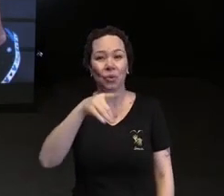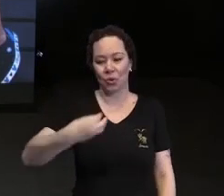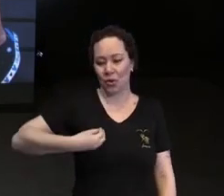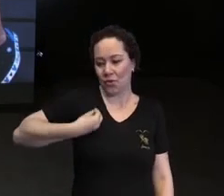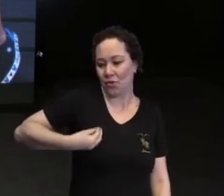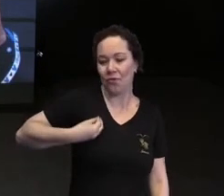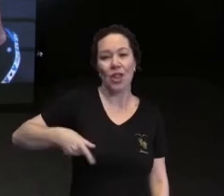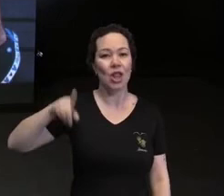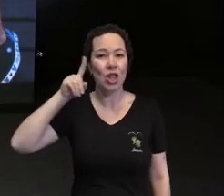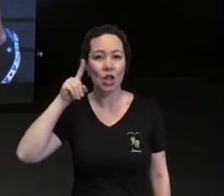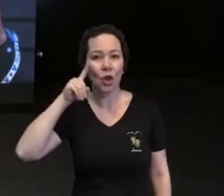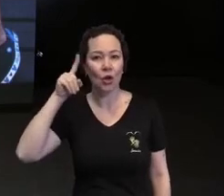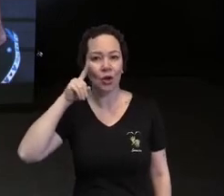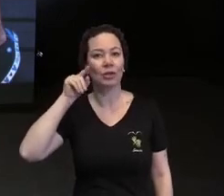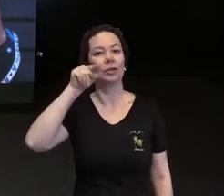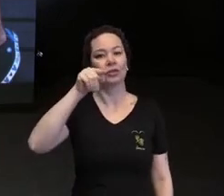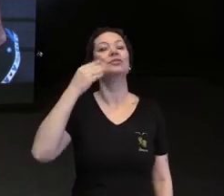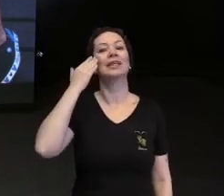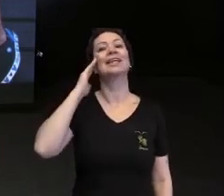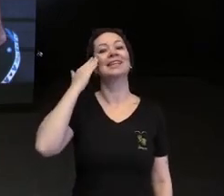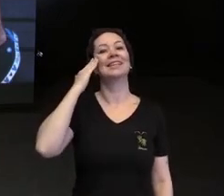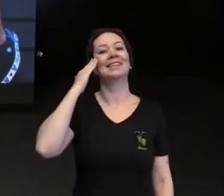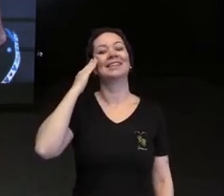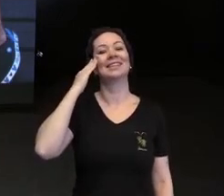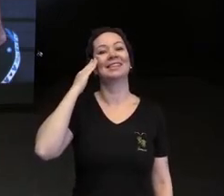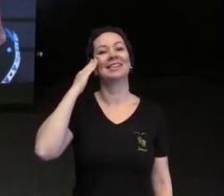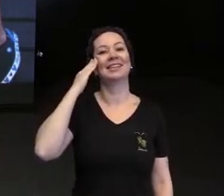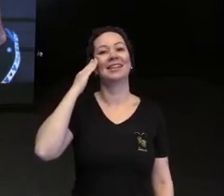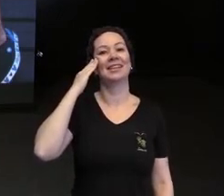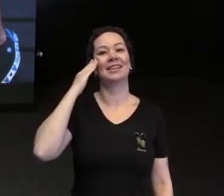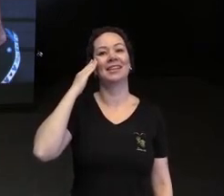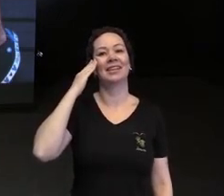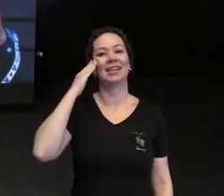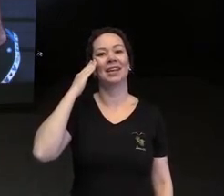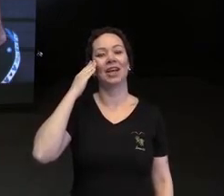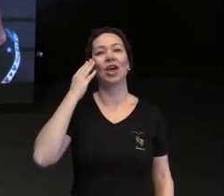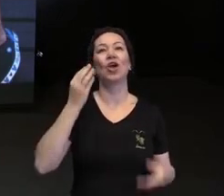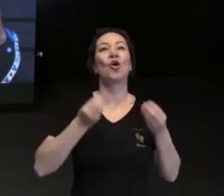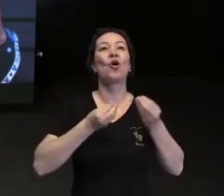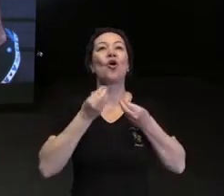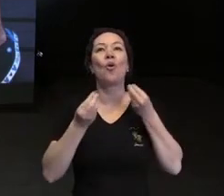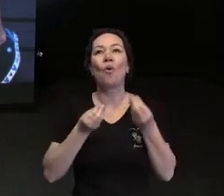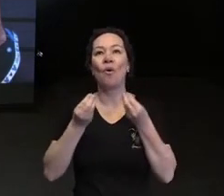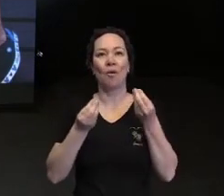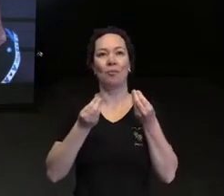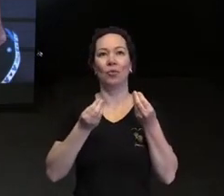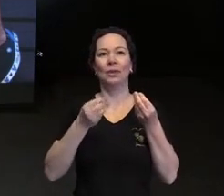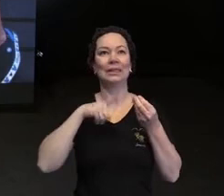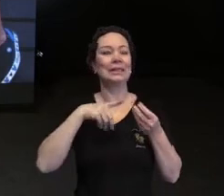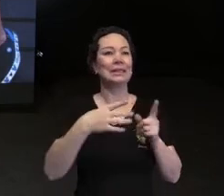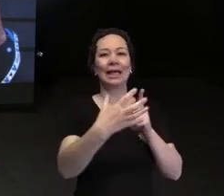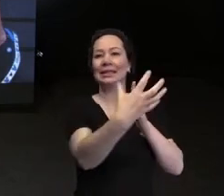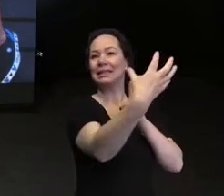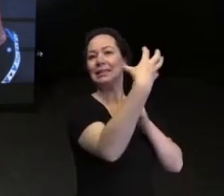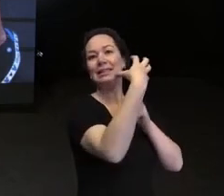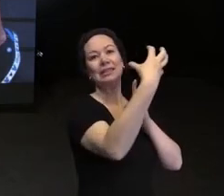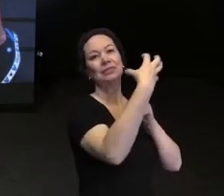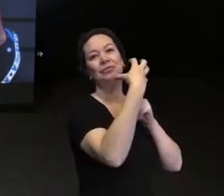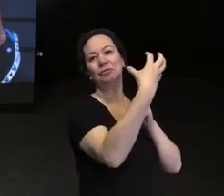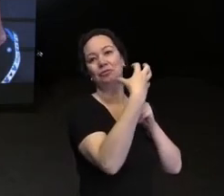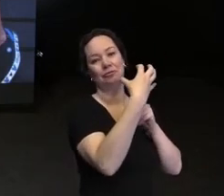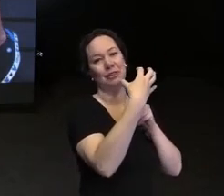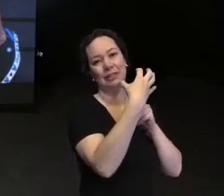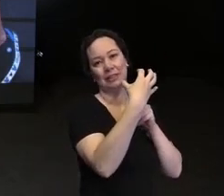dia é que a gente entende o quanto o quanto de vieses as decisões são tomadas seja no